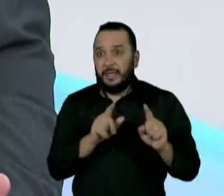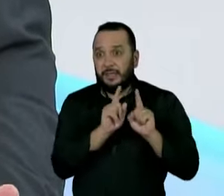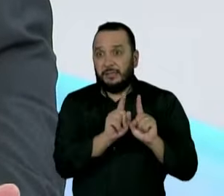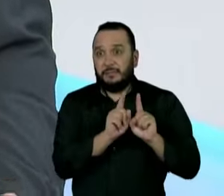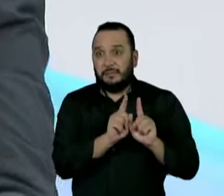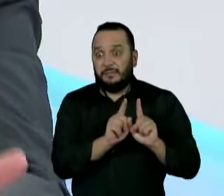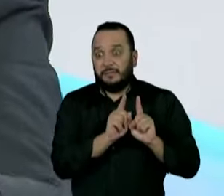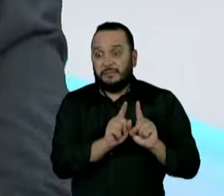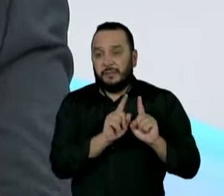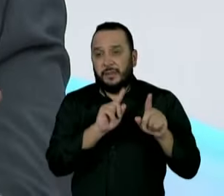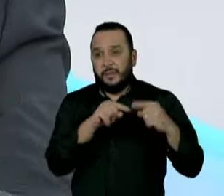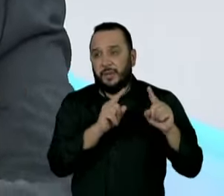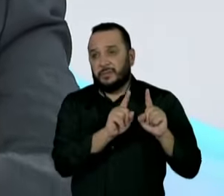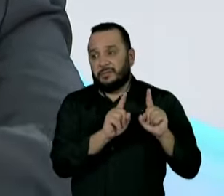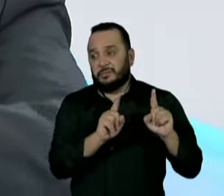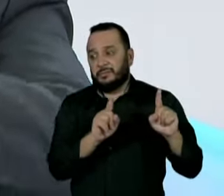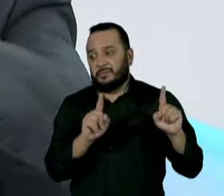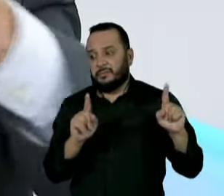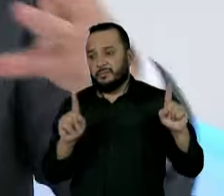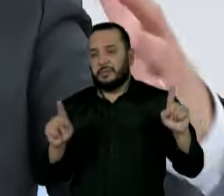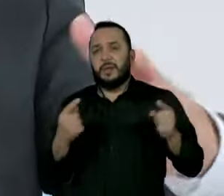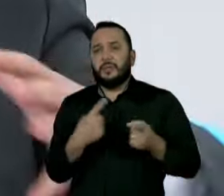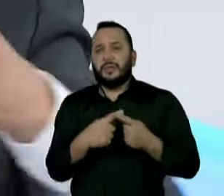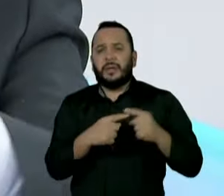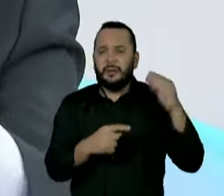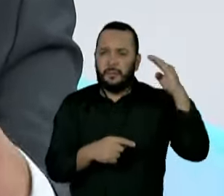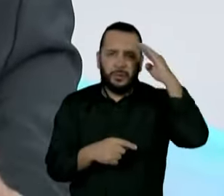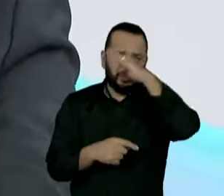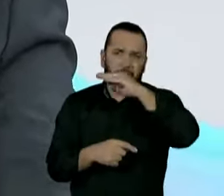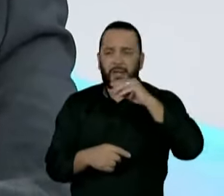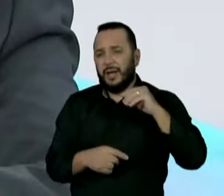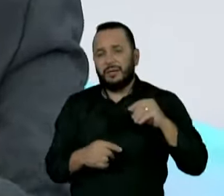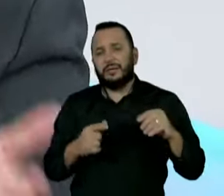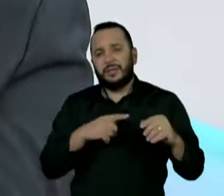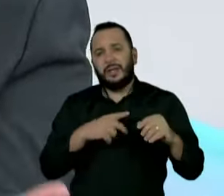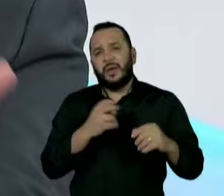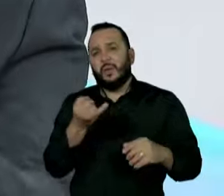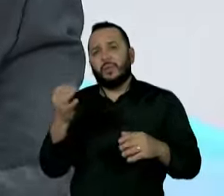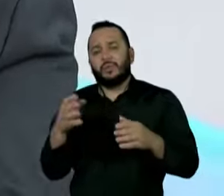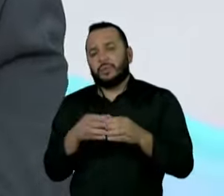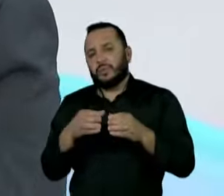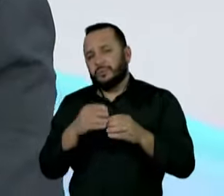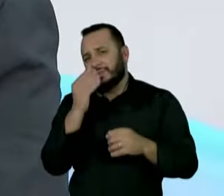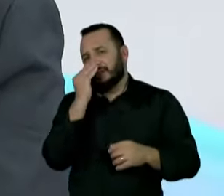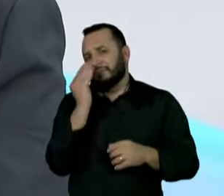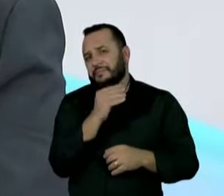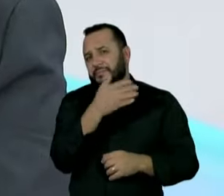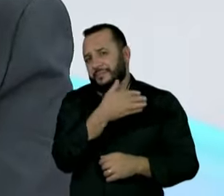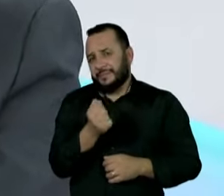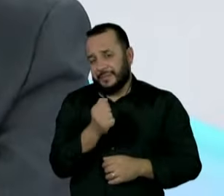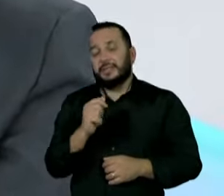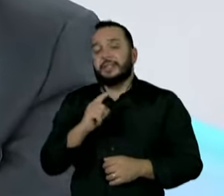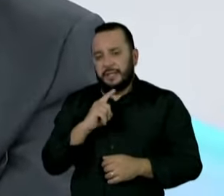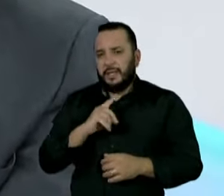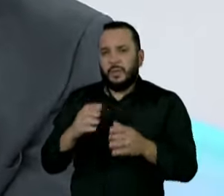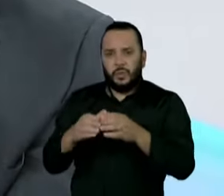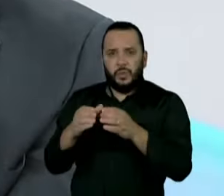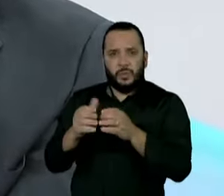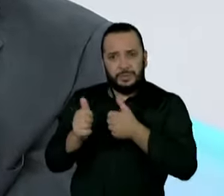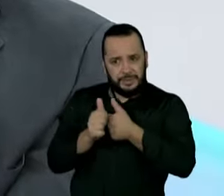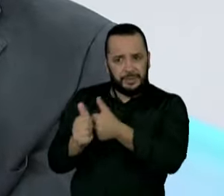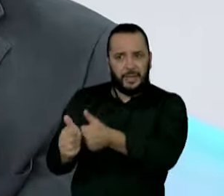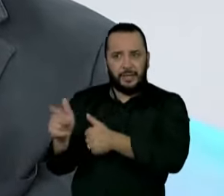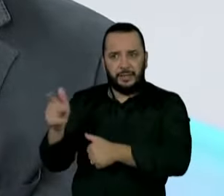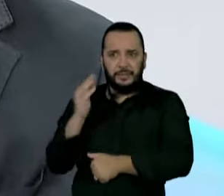afastado das posições do Bolsonaro, porque o Bolsonaro tem uma antipatia de determinados grupos, do mesmo jeito que ele também tem os simpáticos a ele. Ele quer o pedaço,